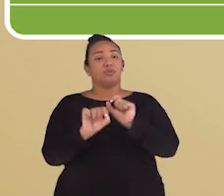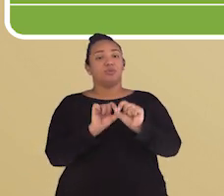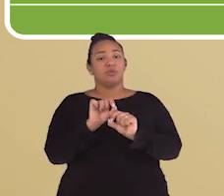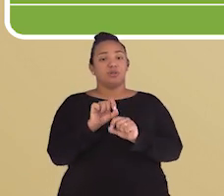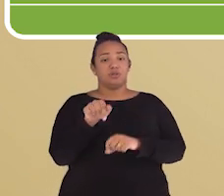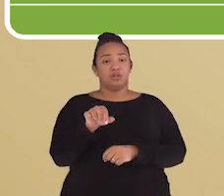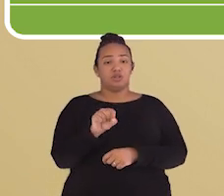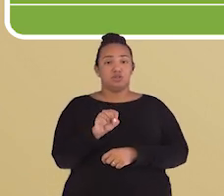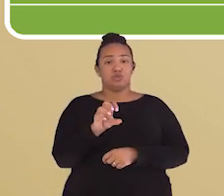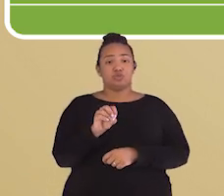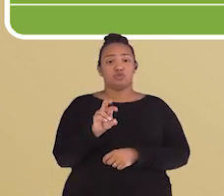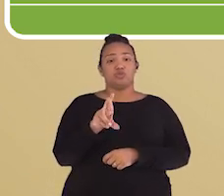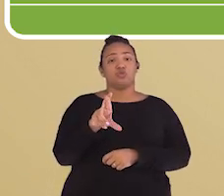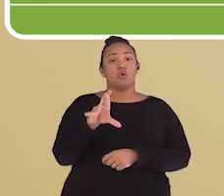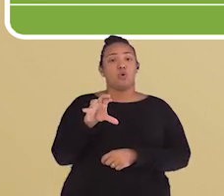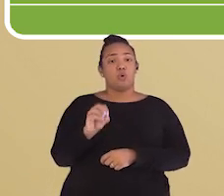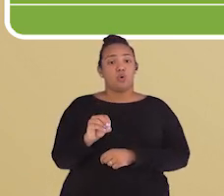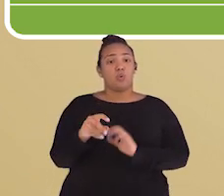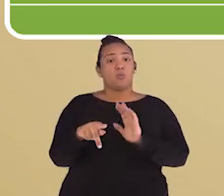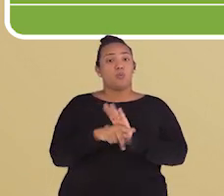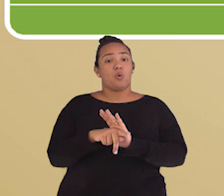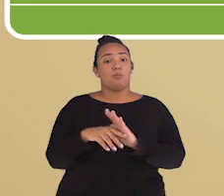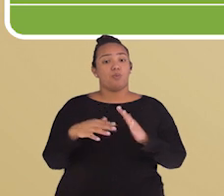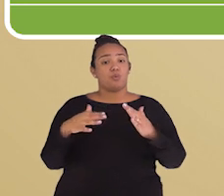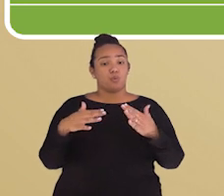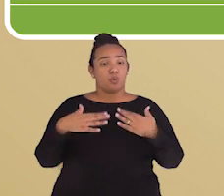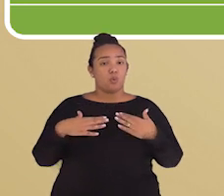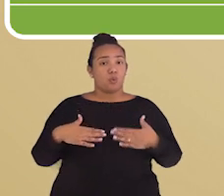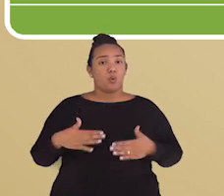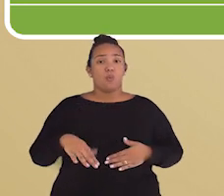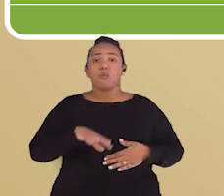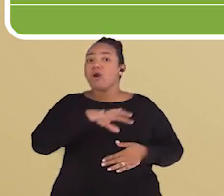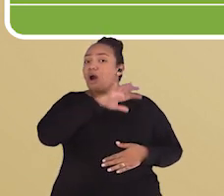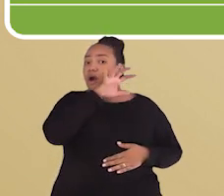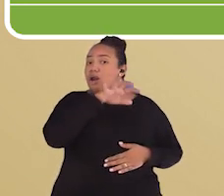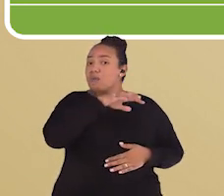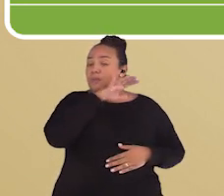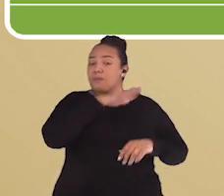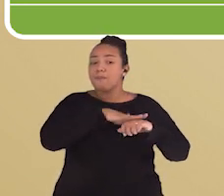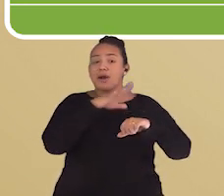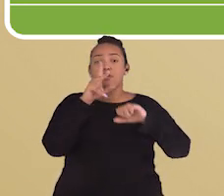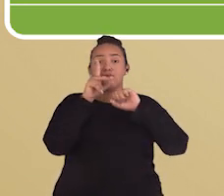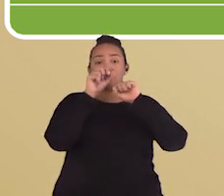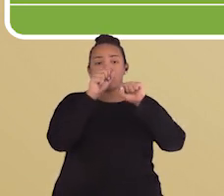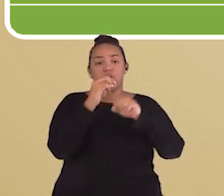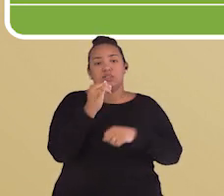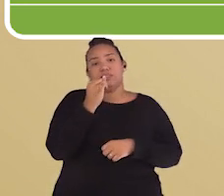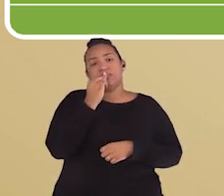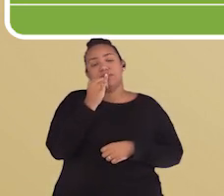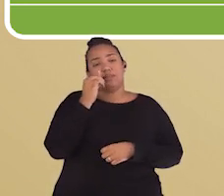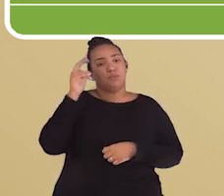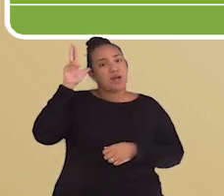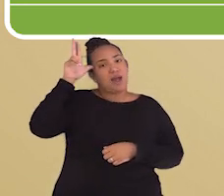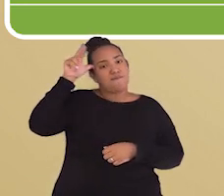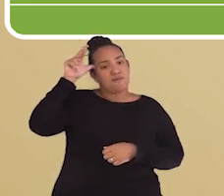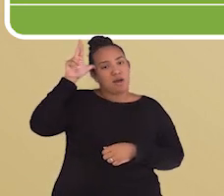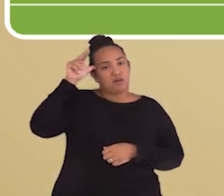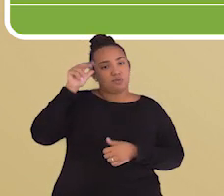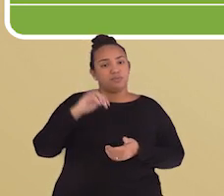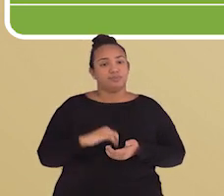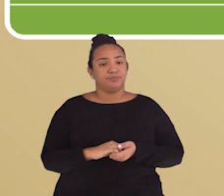é que o soro é fabricado nos anticorpos gerados no organismo de um animal mais forte, que como, por exemplo, o cavalo.